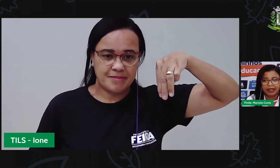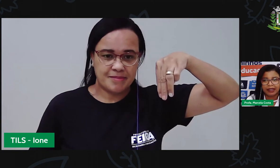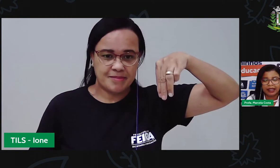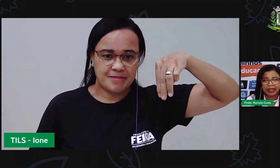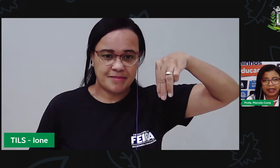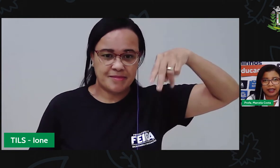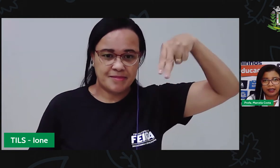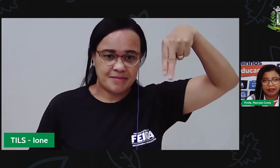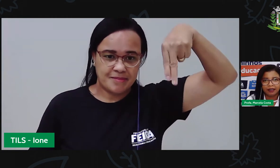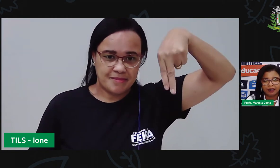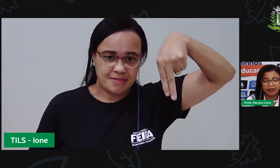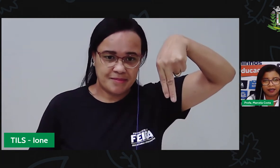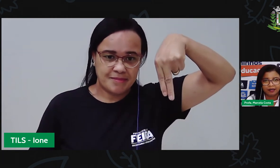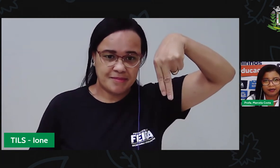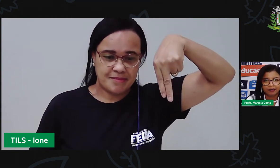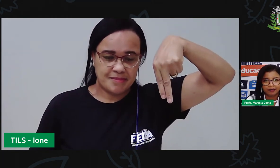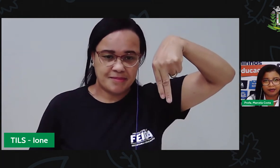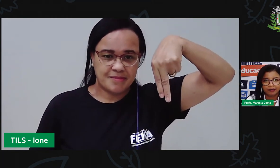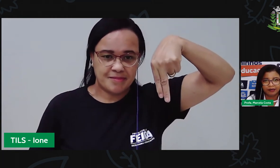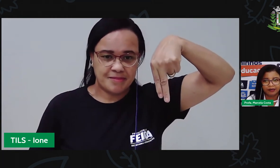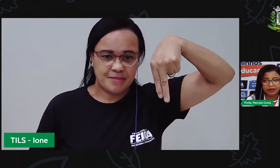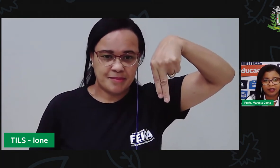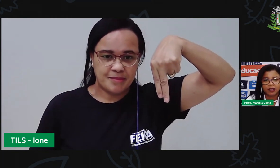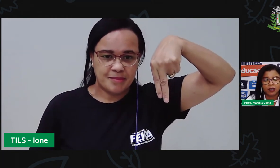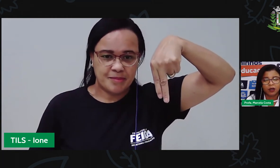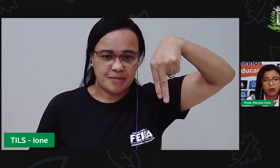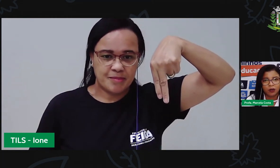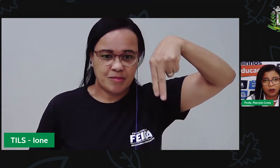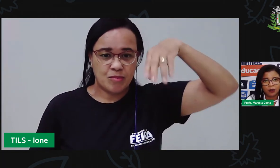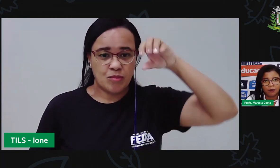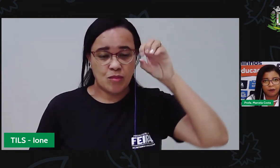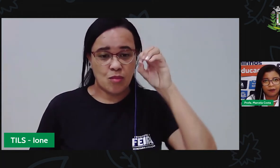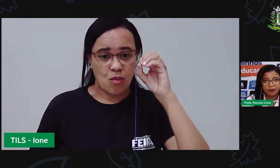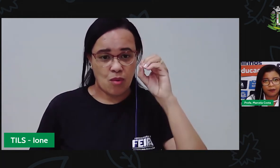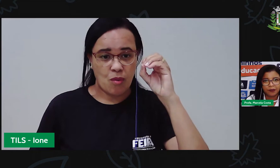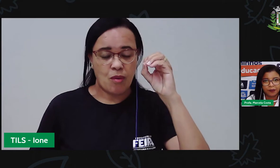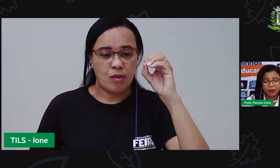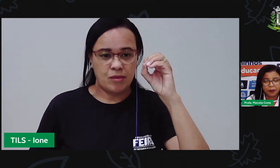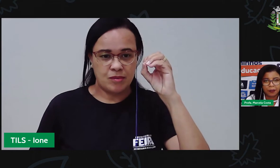Nê O